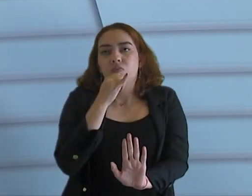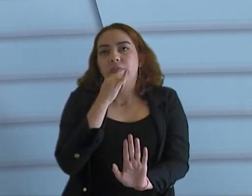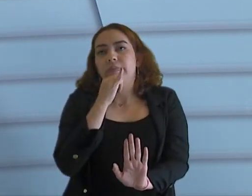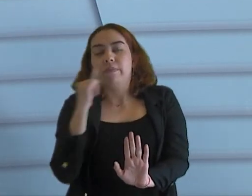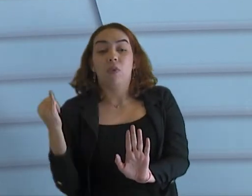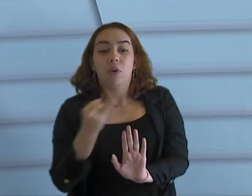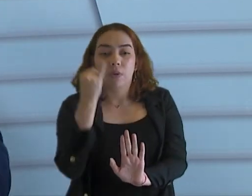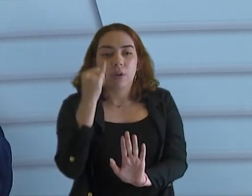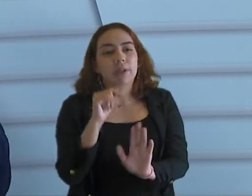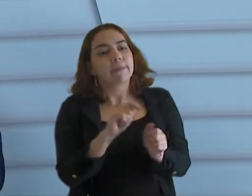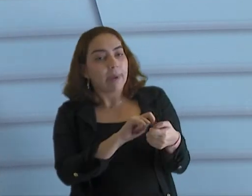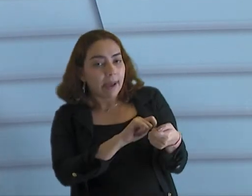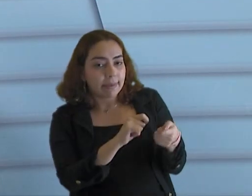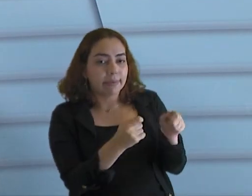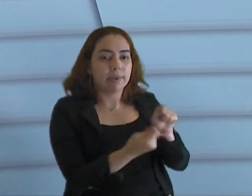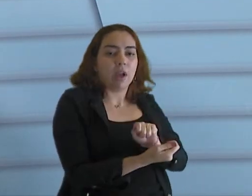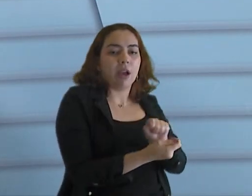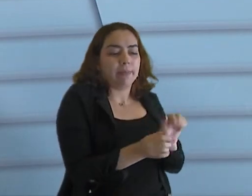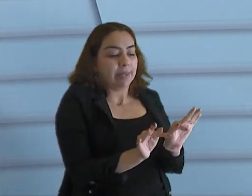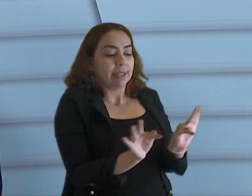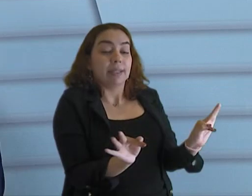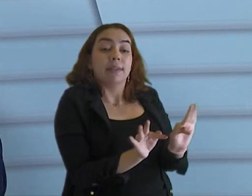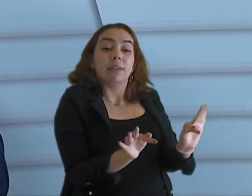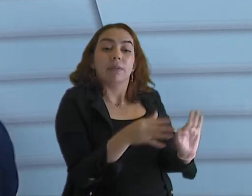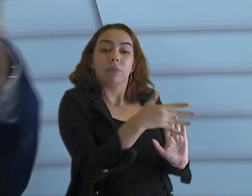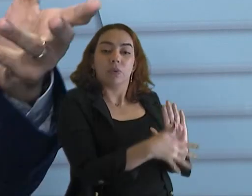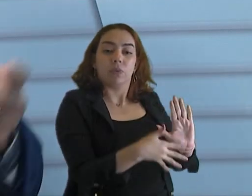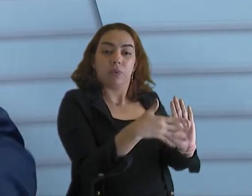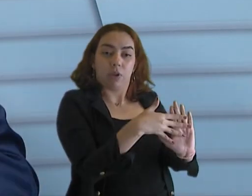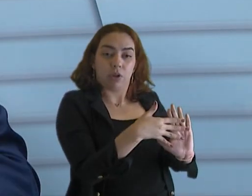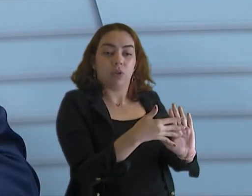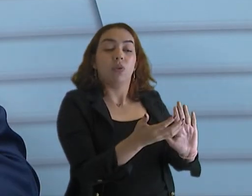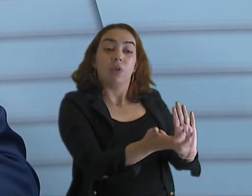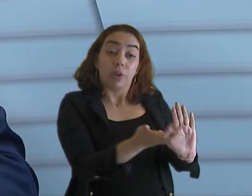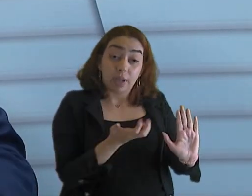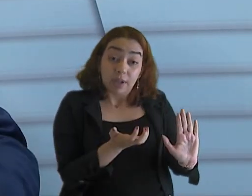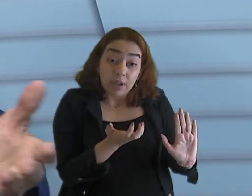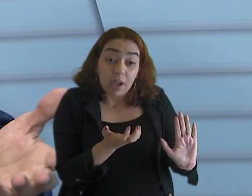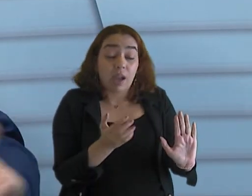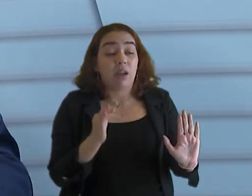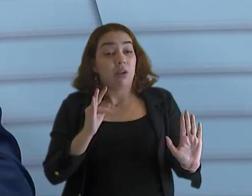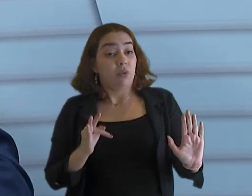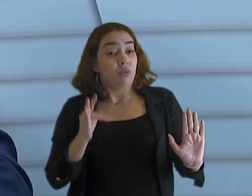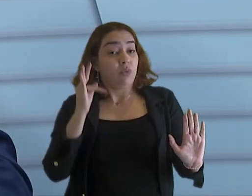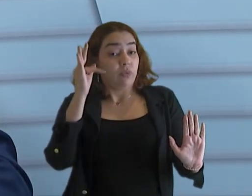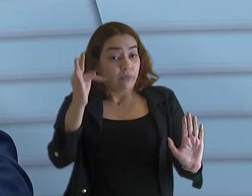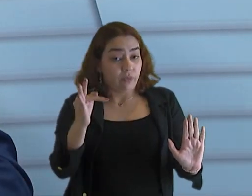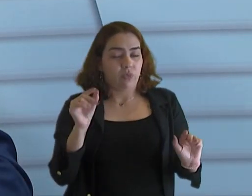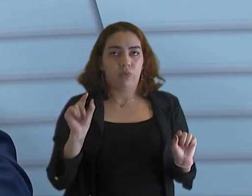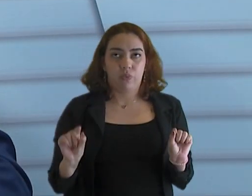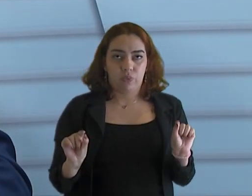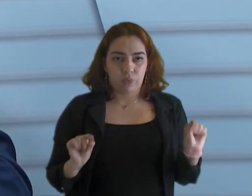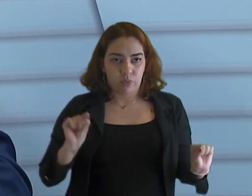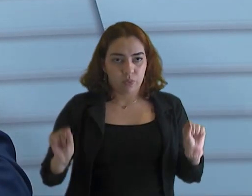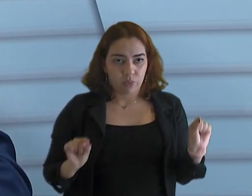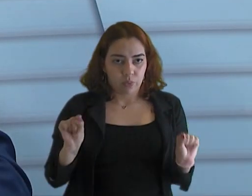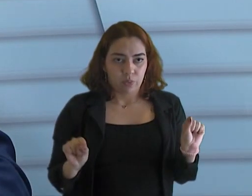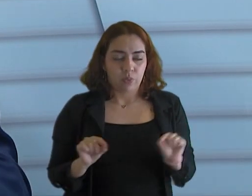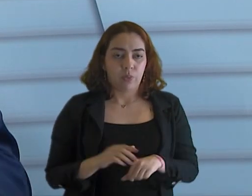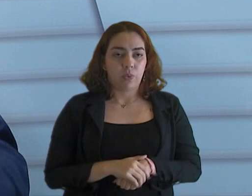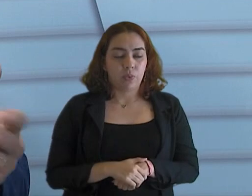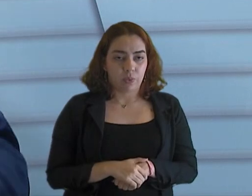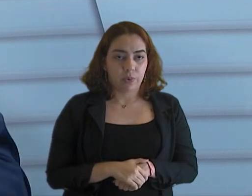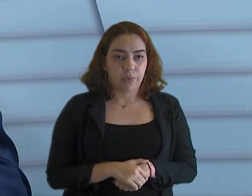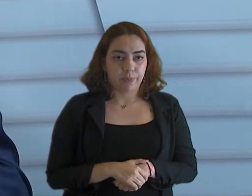para uma linguagem simples. A gente quer aprofundar esse projeto. A gente quer transformar, inclusive, em... Hoje em dia tem que entrar com força